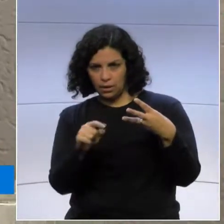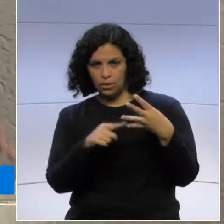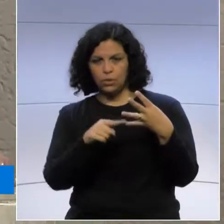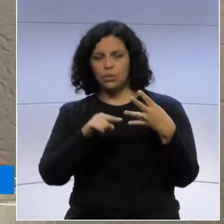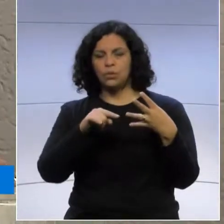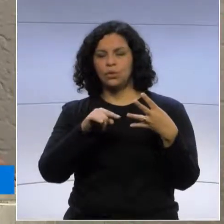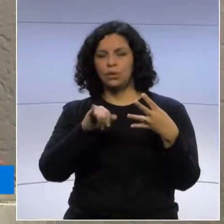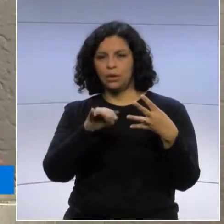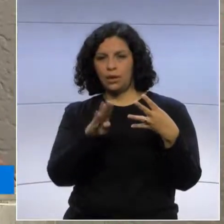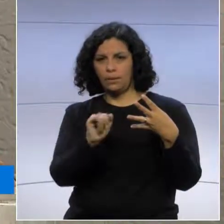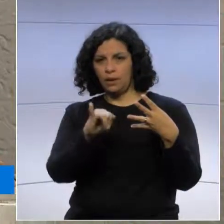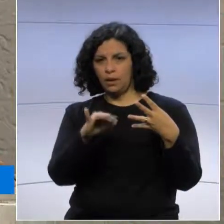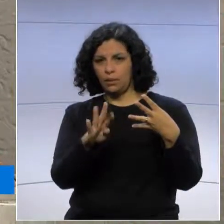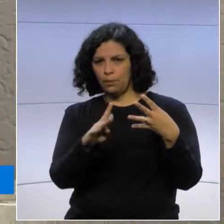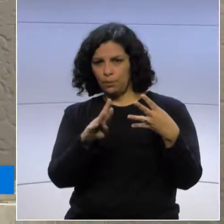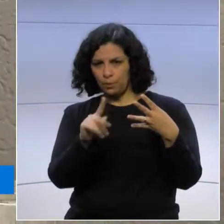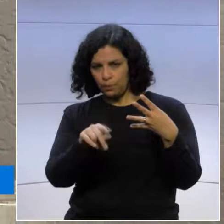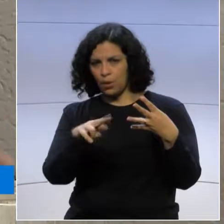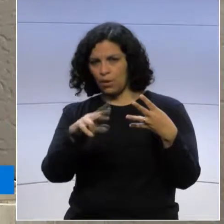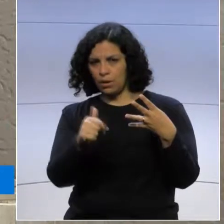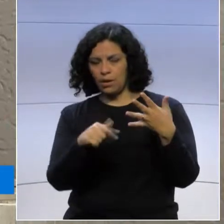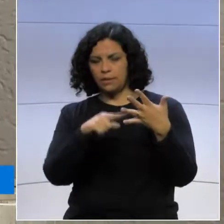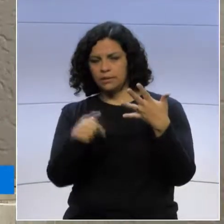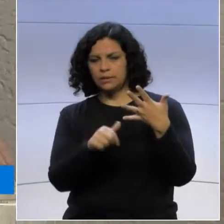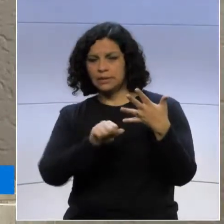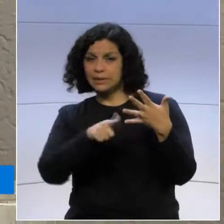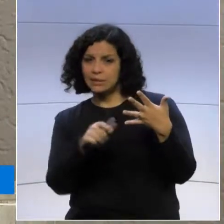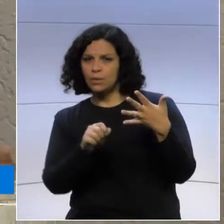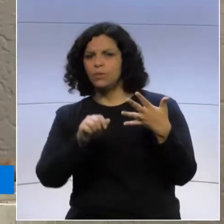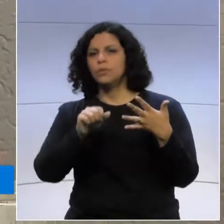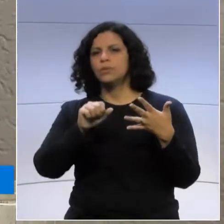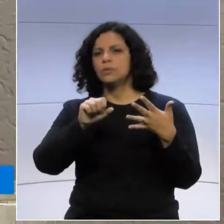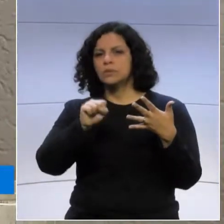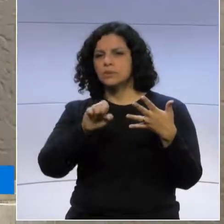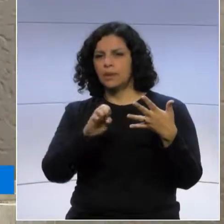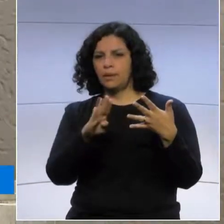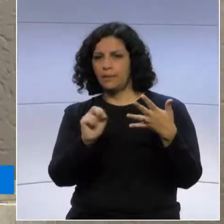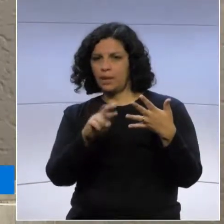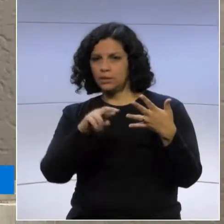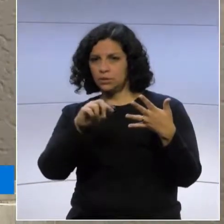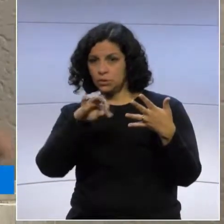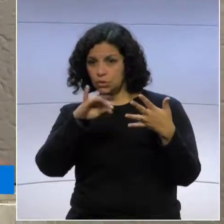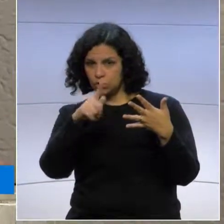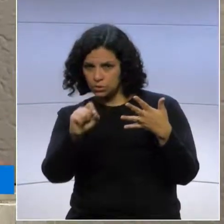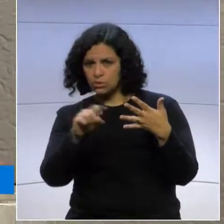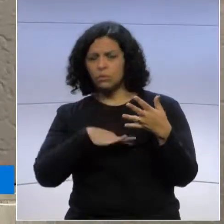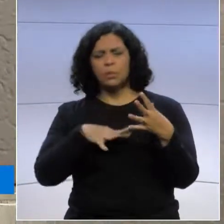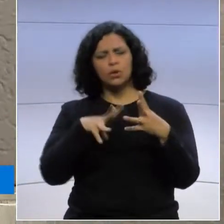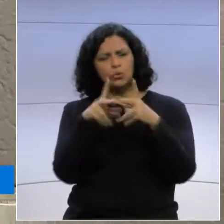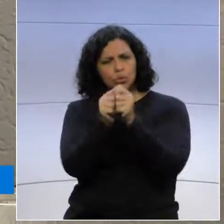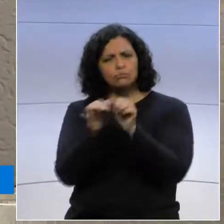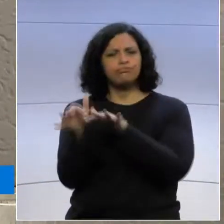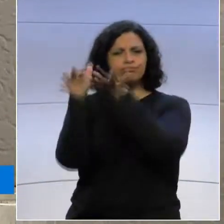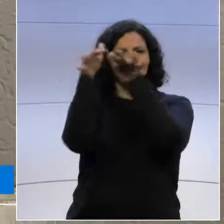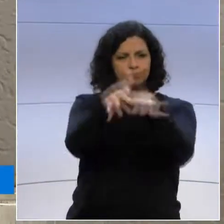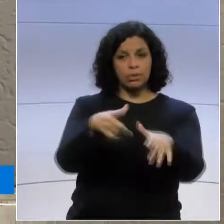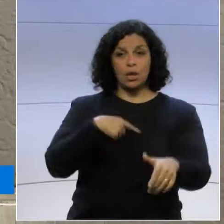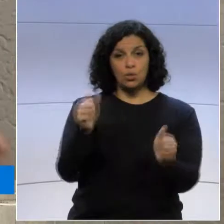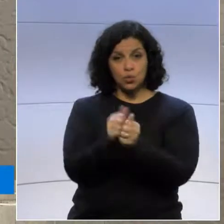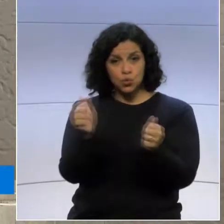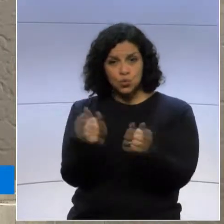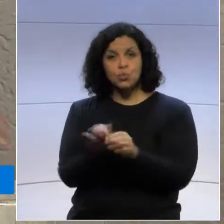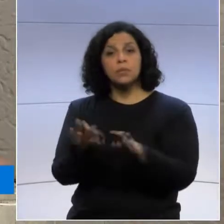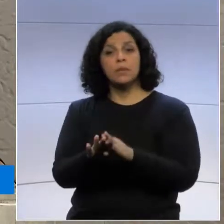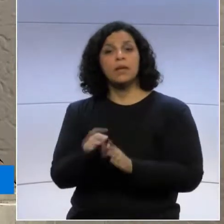São Sebastião da Moreira e por aí vai. Estivemos presentes, eu estive presentes junto com meu pai, deputado federal